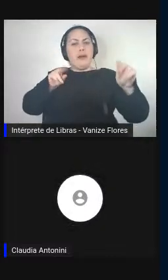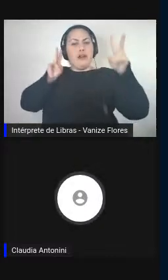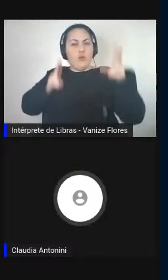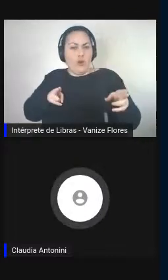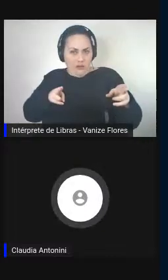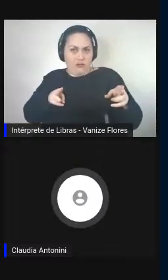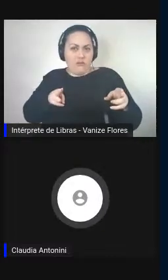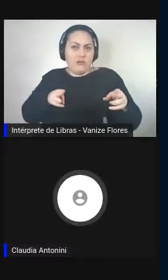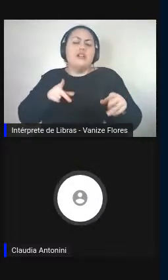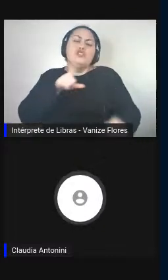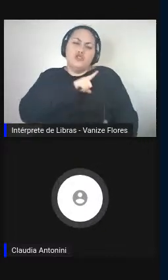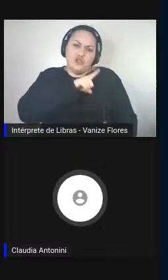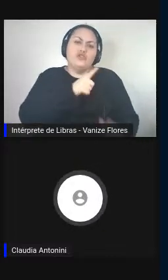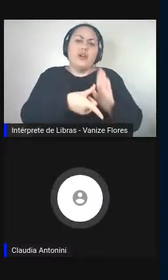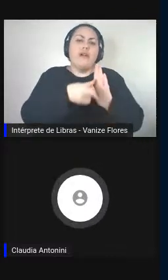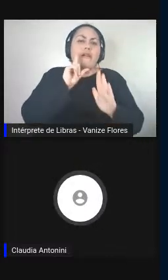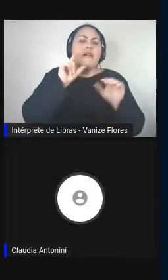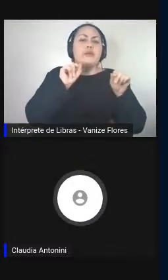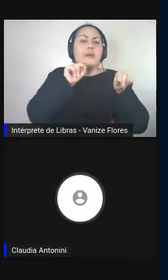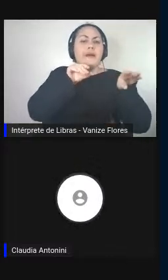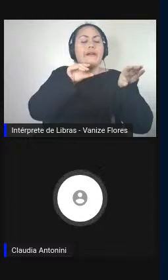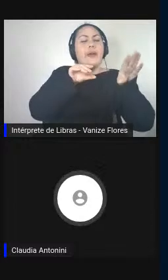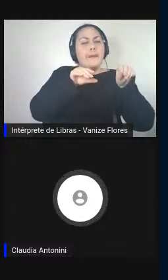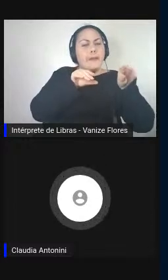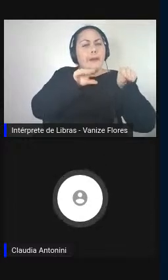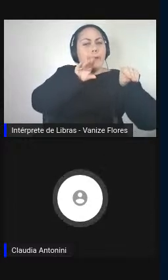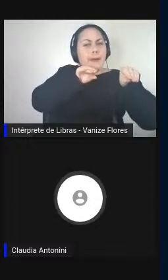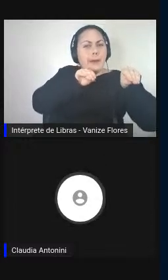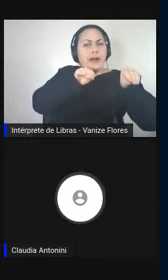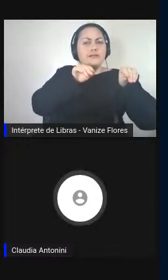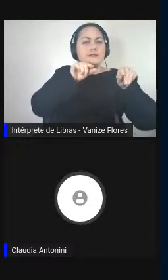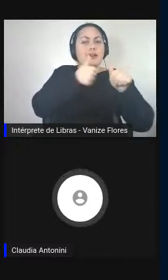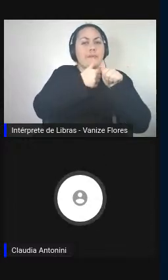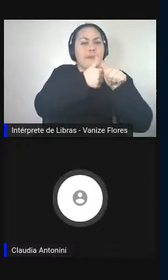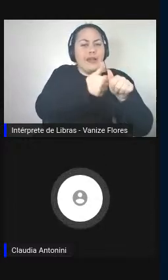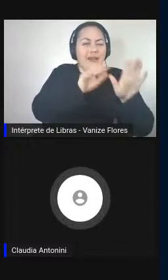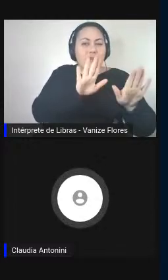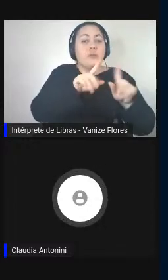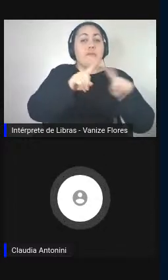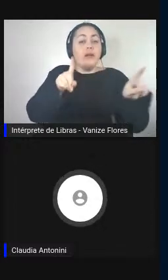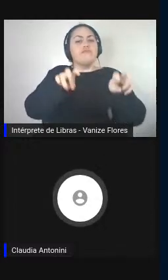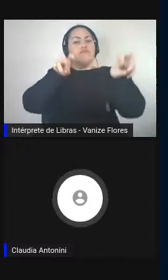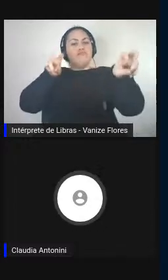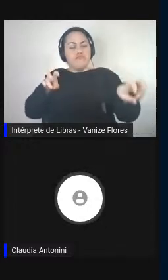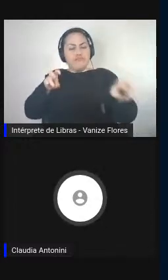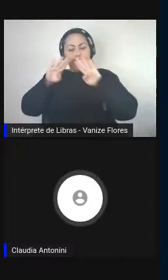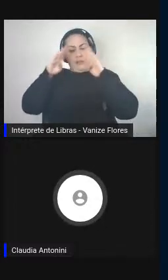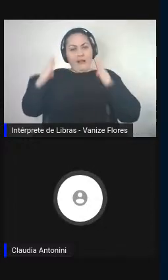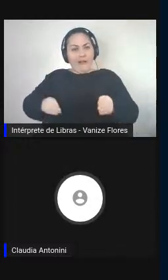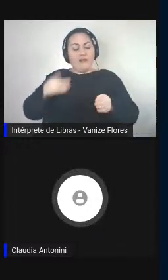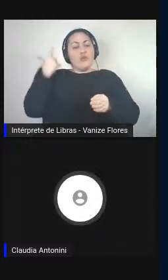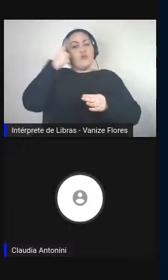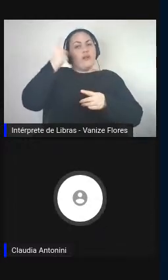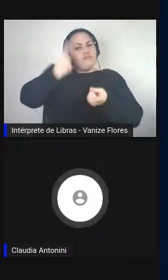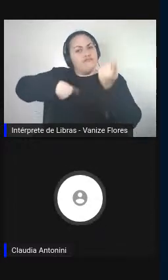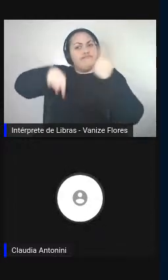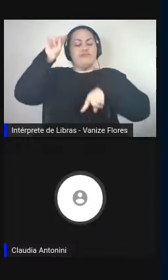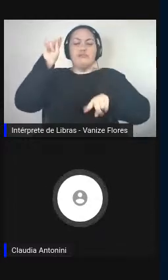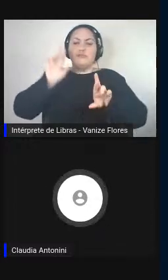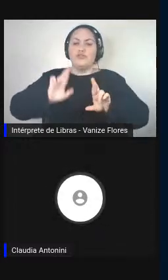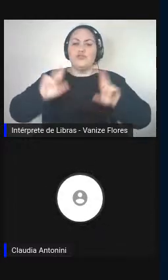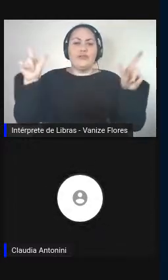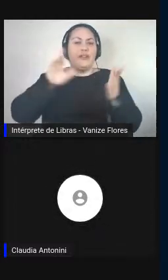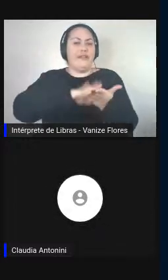elemento tecnológico, sem dúvida, transformou em poucos anos a